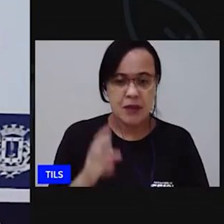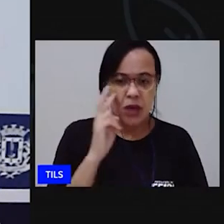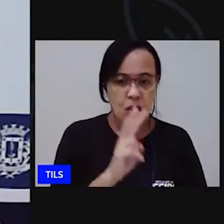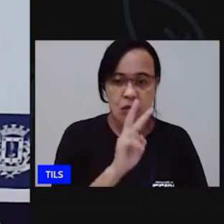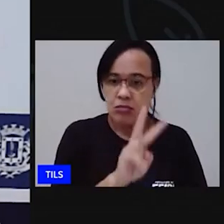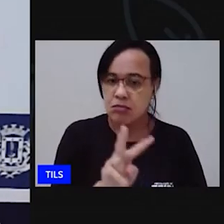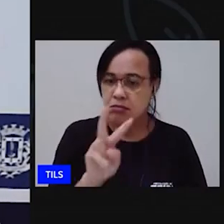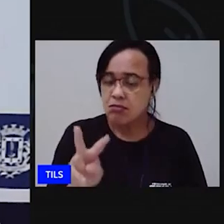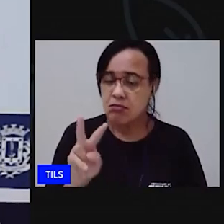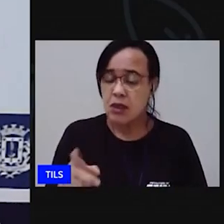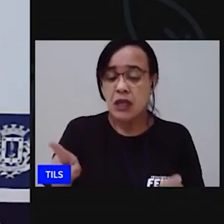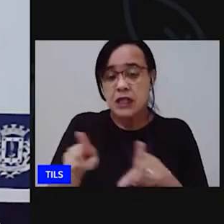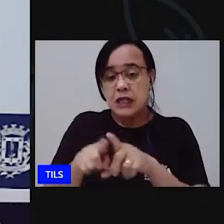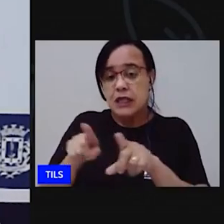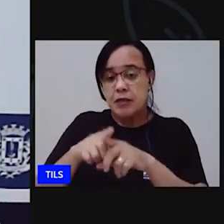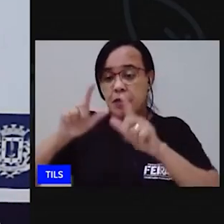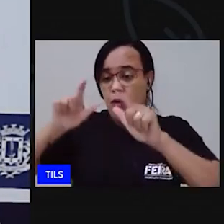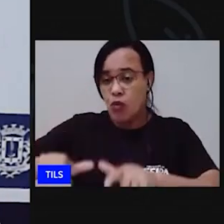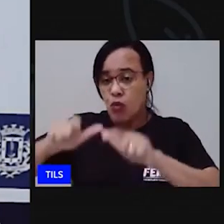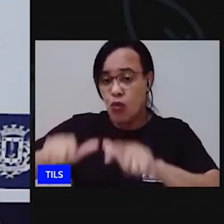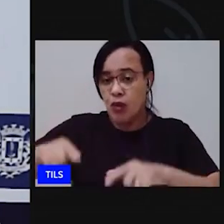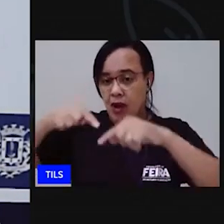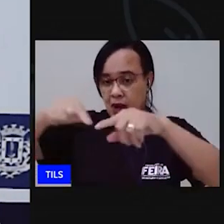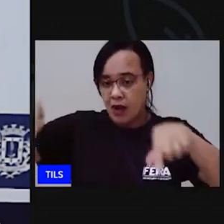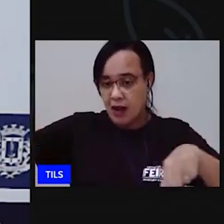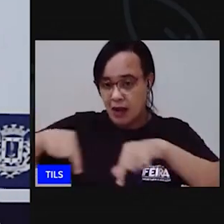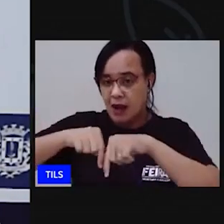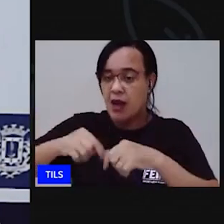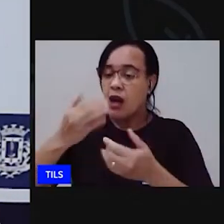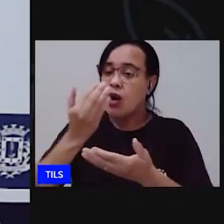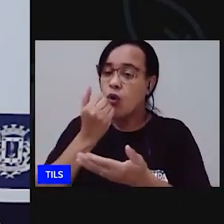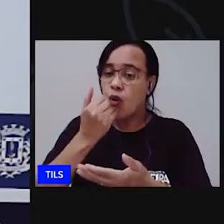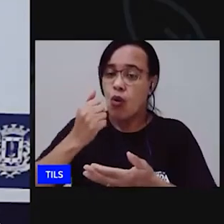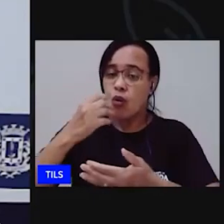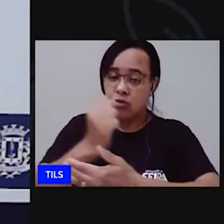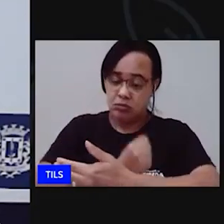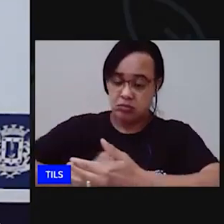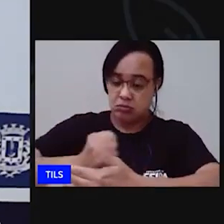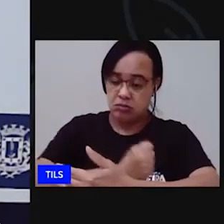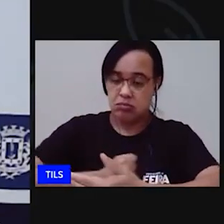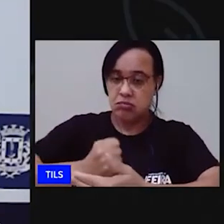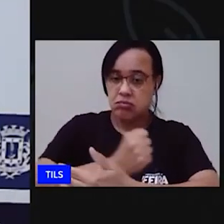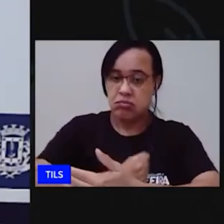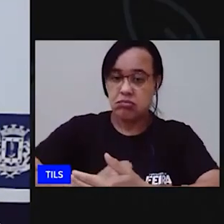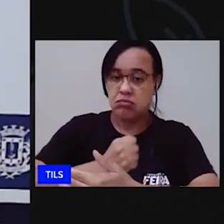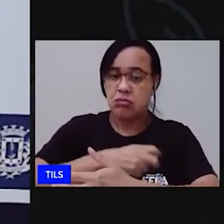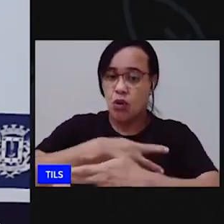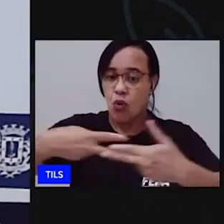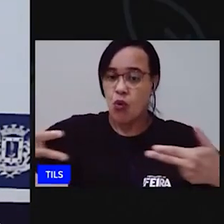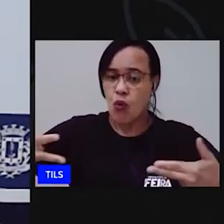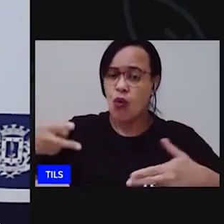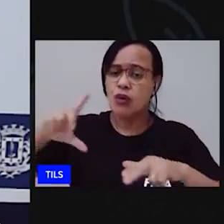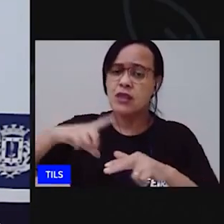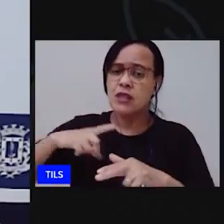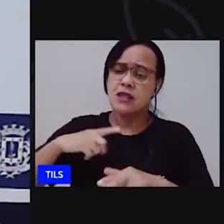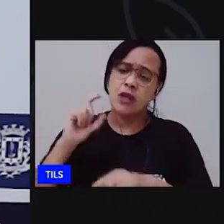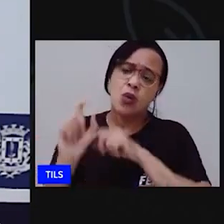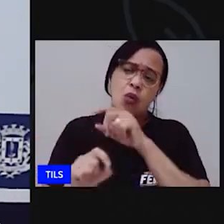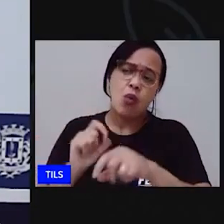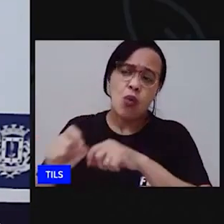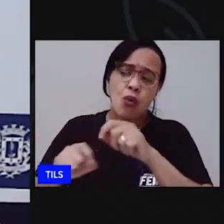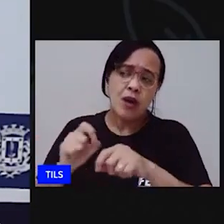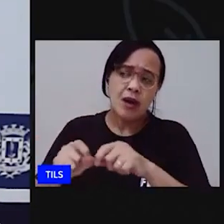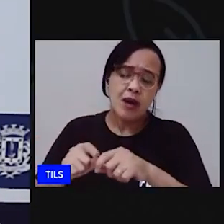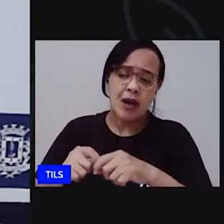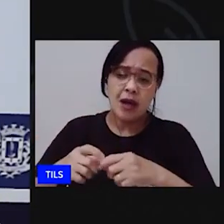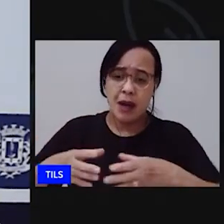Observe a cozinha. O que é que tem na cozinha? Que móveis tem na cozinha? Que objetos tem na cozinha? Tem panela aí na sua